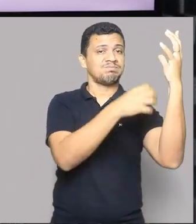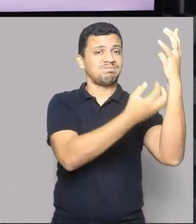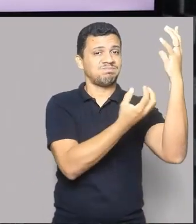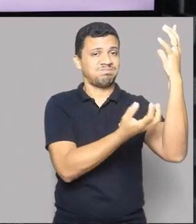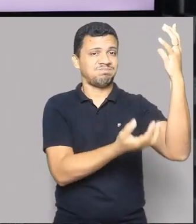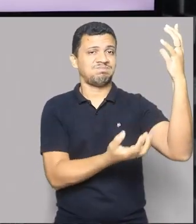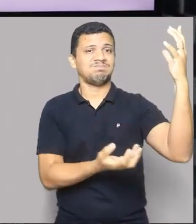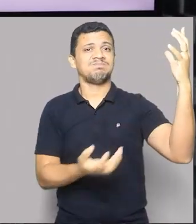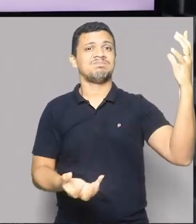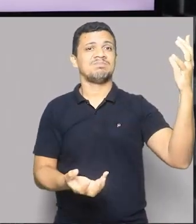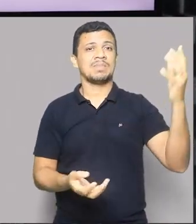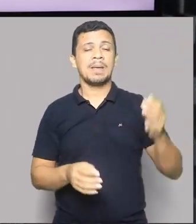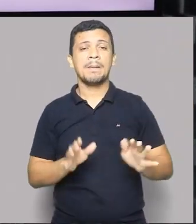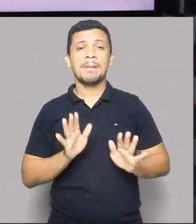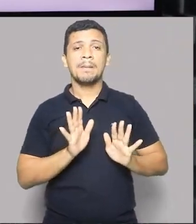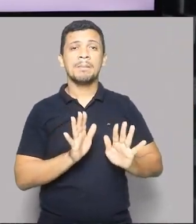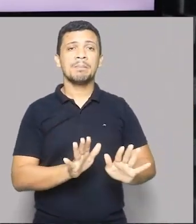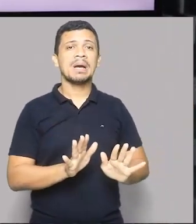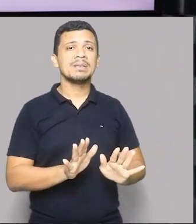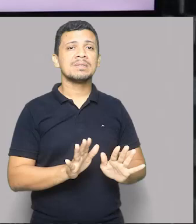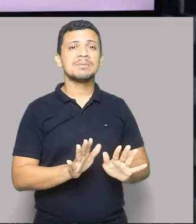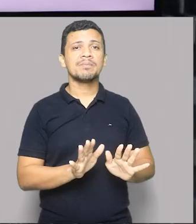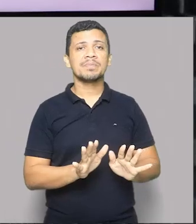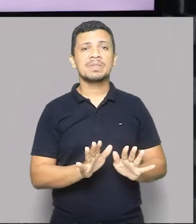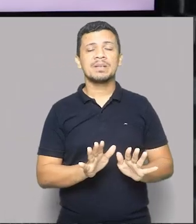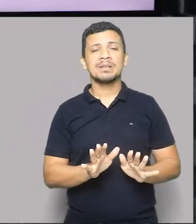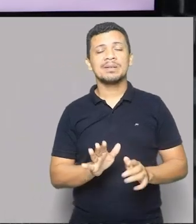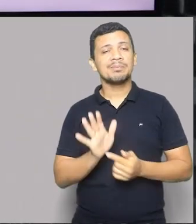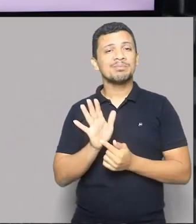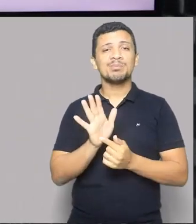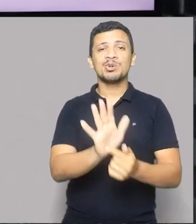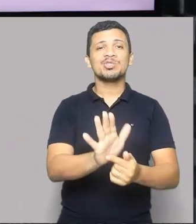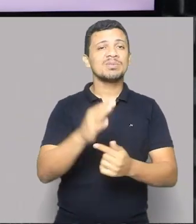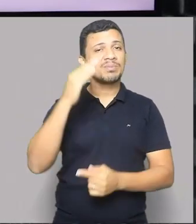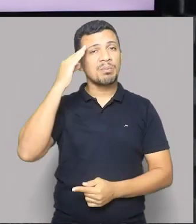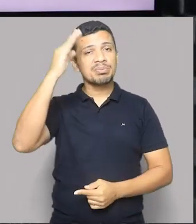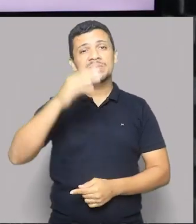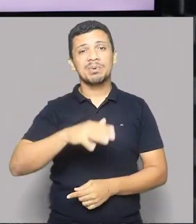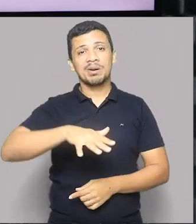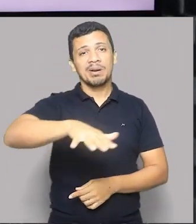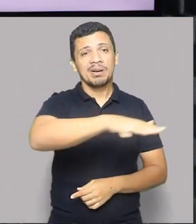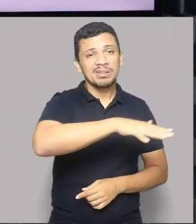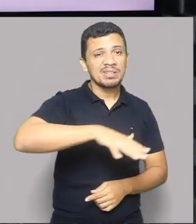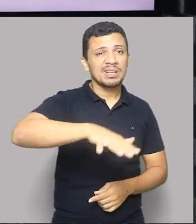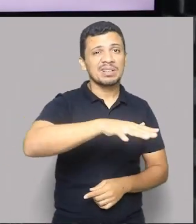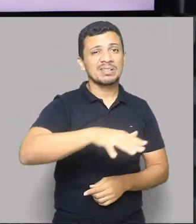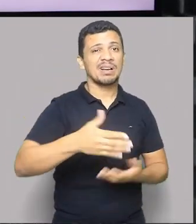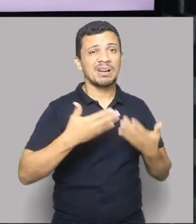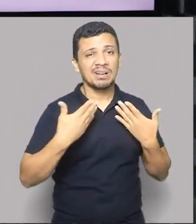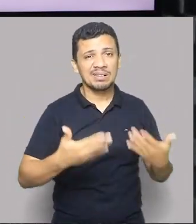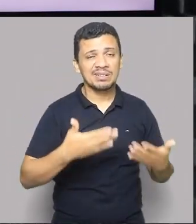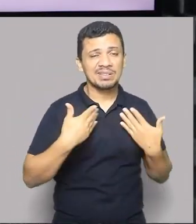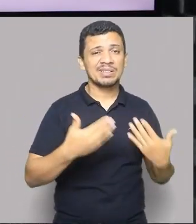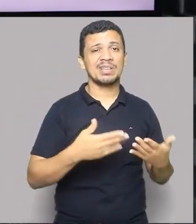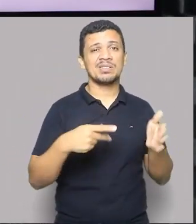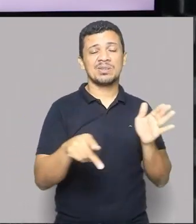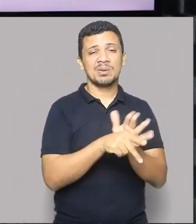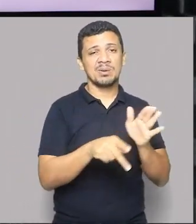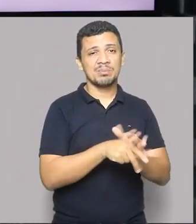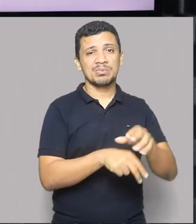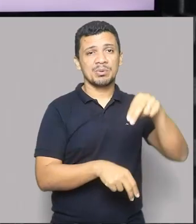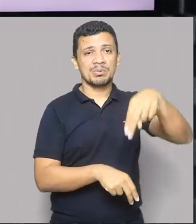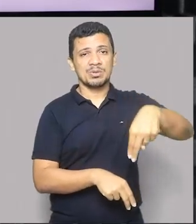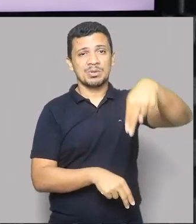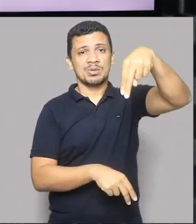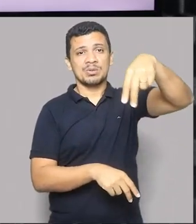Porém, o que acaba ganhando o maior destaque é o sertão nordestino. Quantos